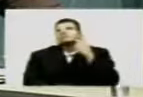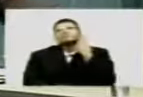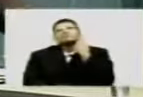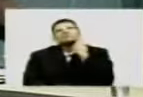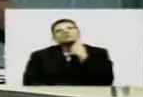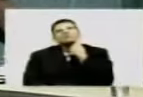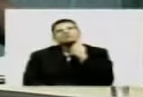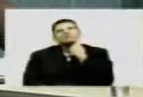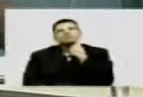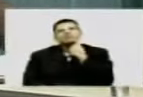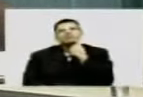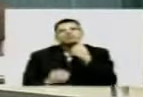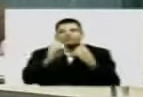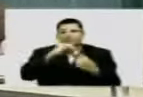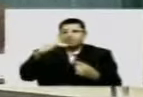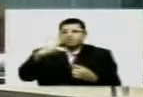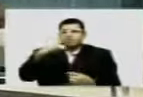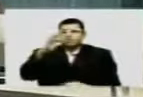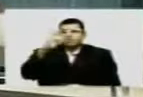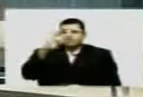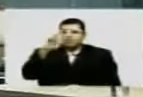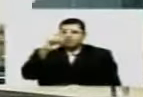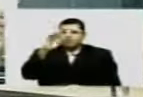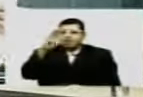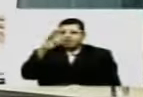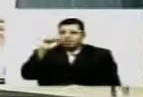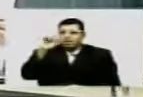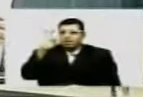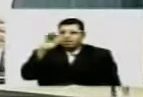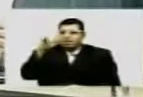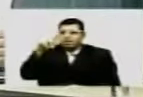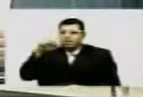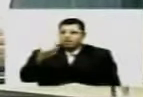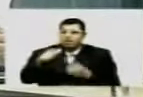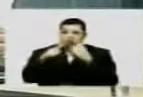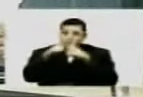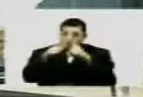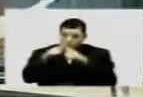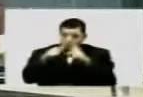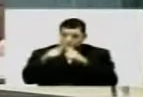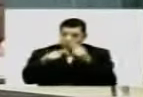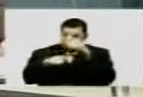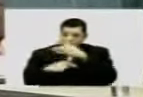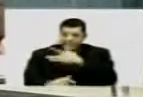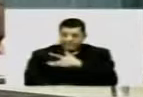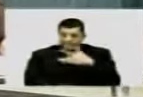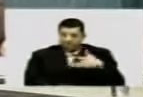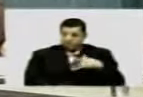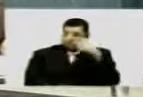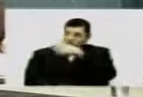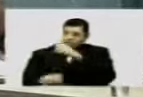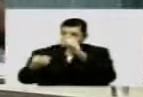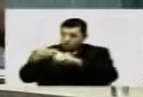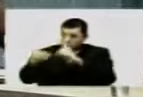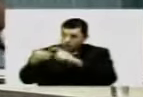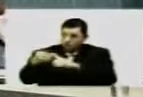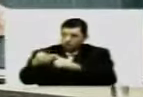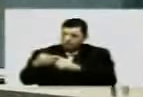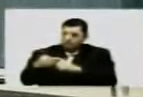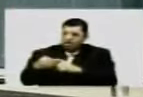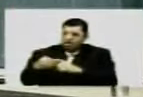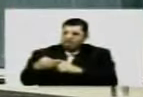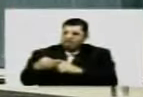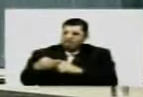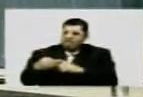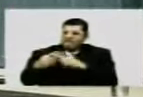promovida pela Câmara Municipal de Tabatinga. A situação da saúde em Tabatinga é uma